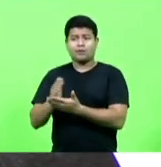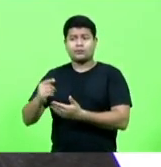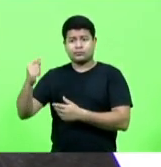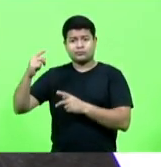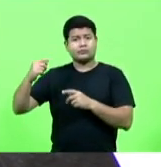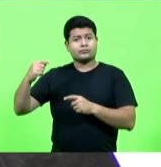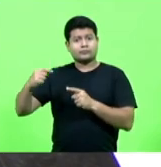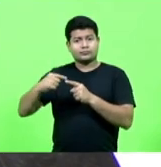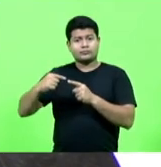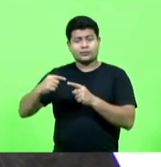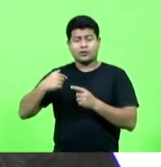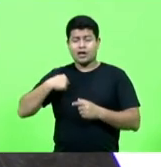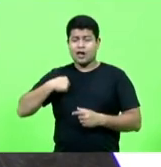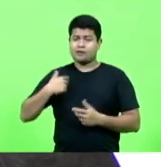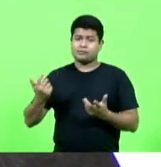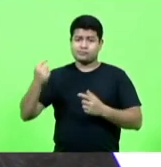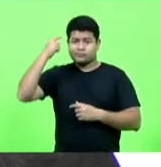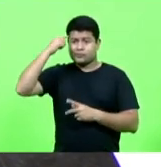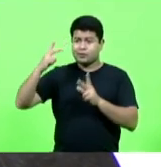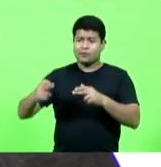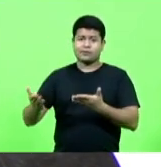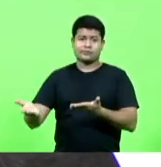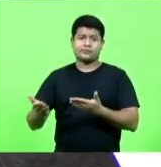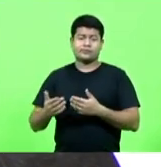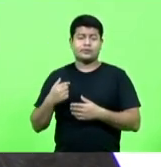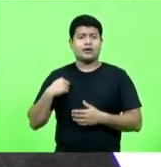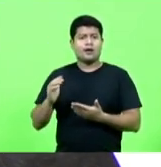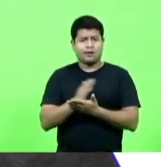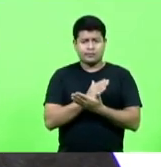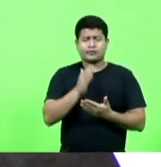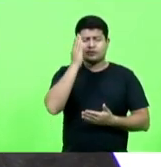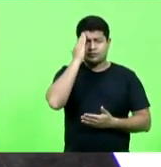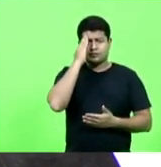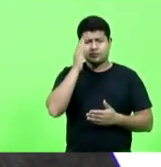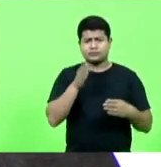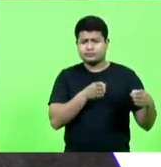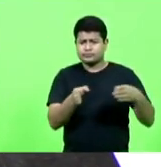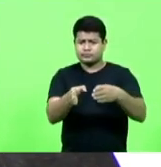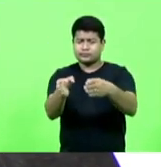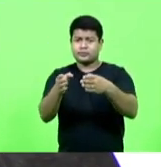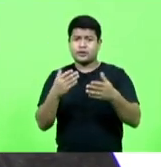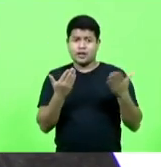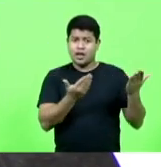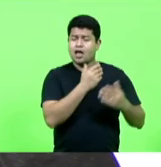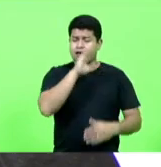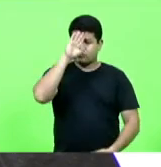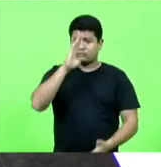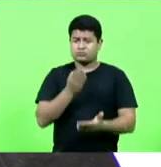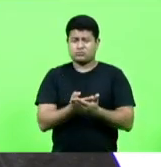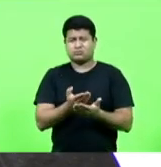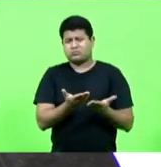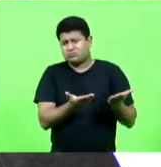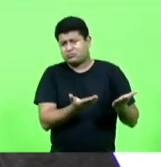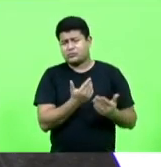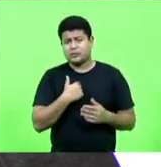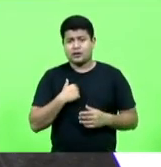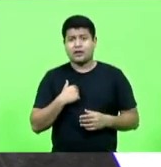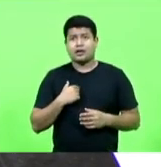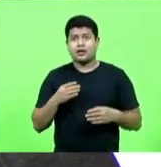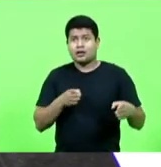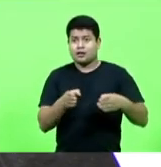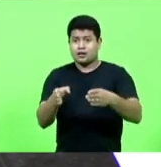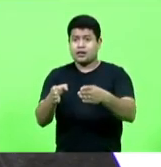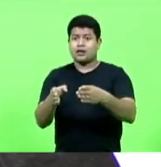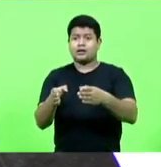Mas cada um sabe o caminho que trilha, sabe de onde veio e para onde vai. Então, eu acredito que o governador sabe muito bem de onde ele veio e para onde ele vai.